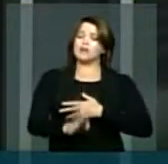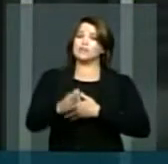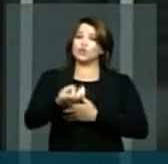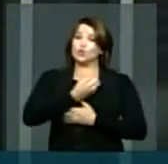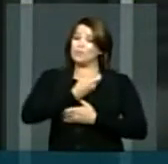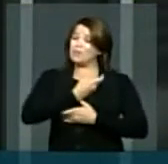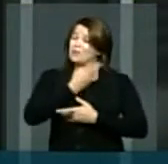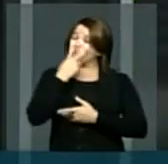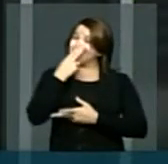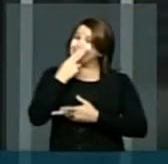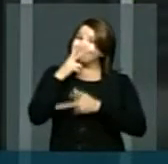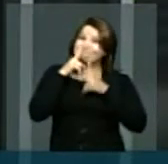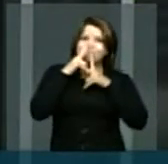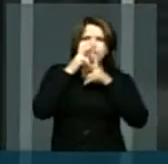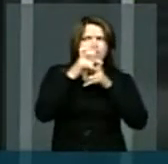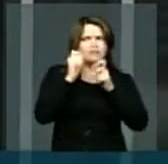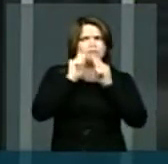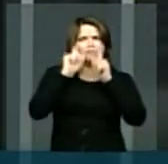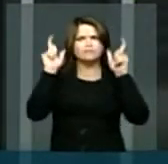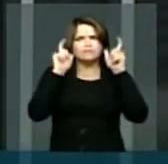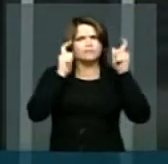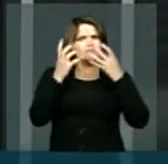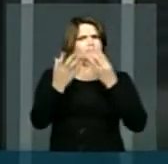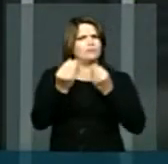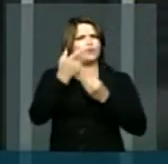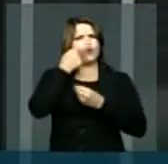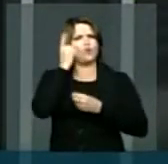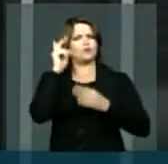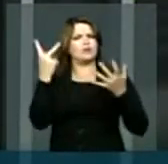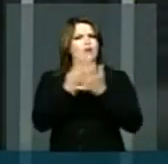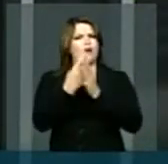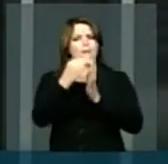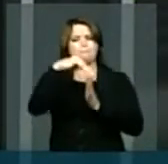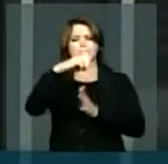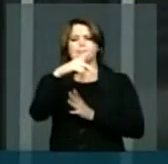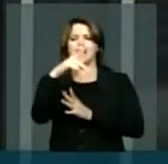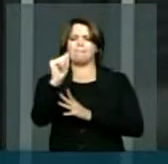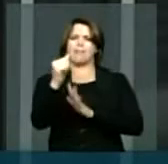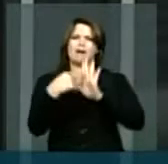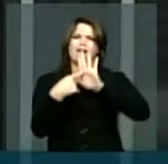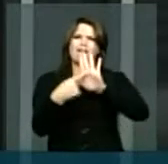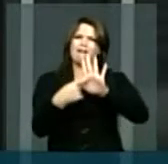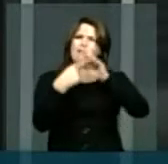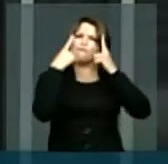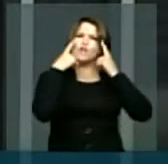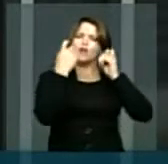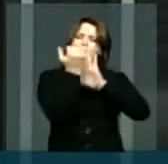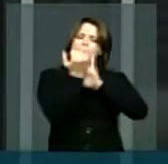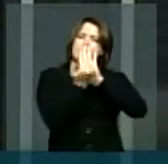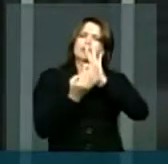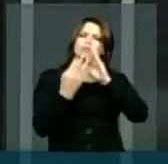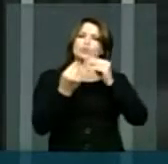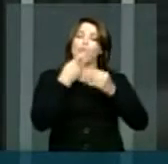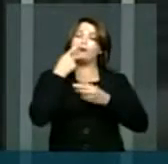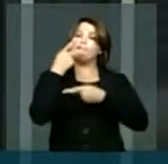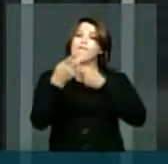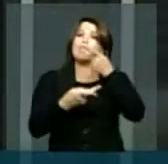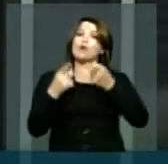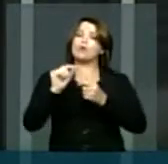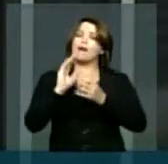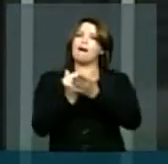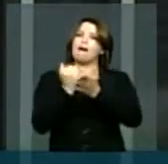também são muito fortes ontem, no mapa da violência foi dito que,